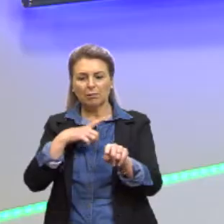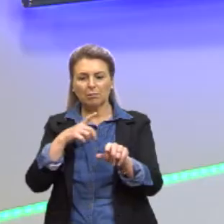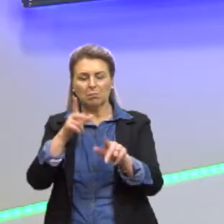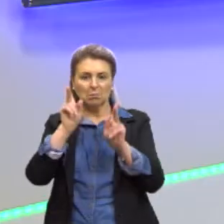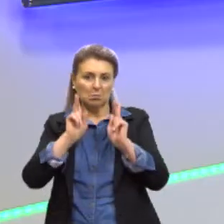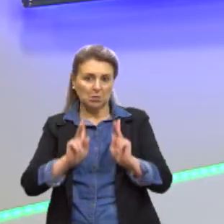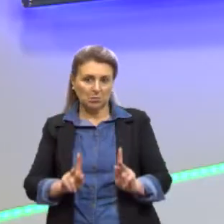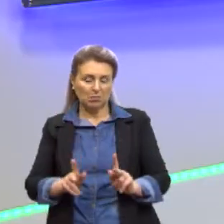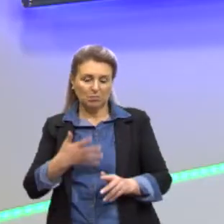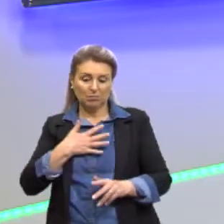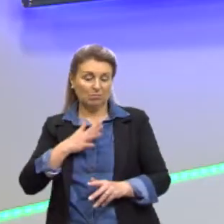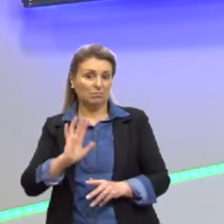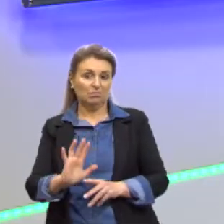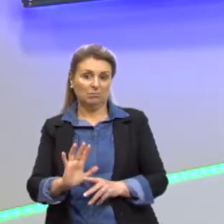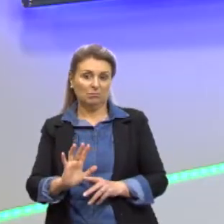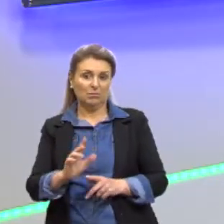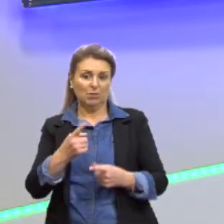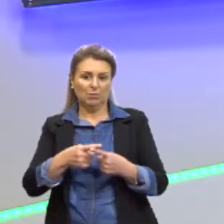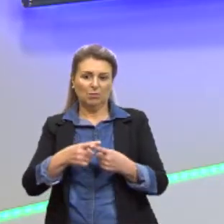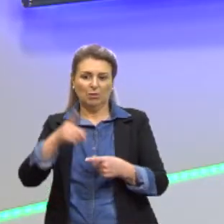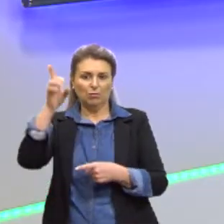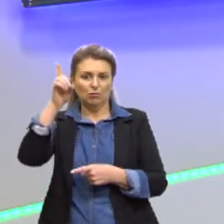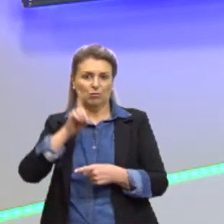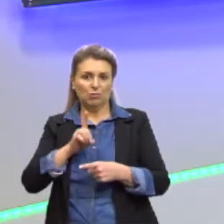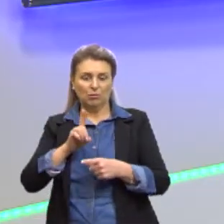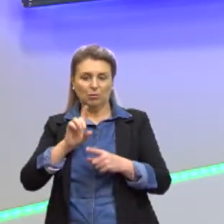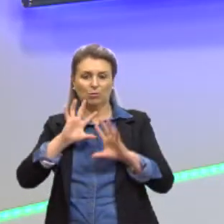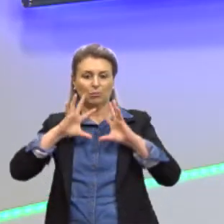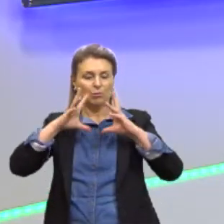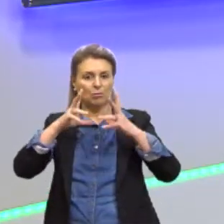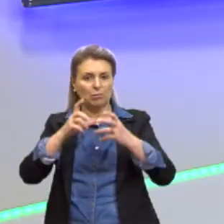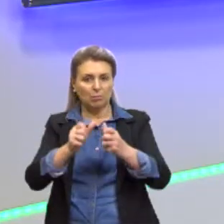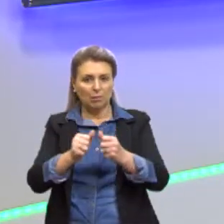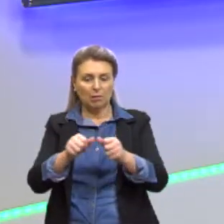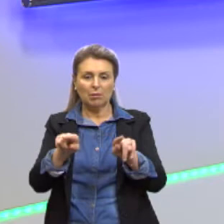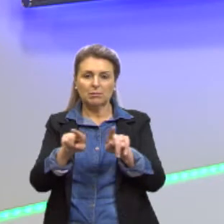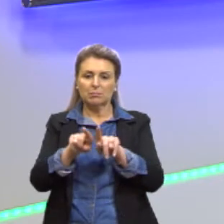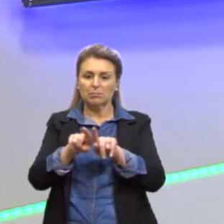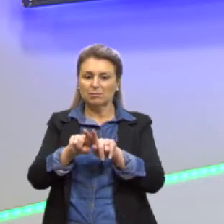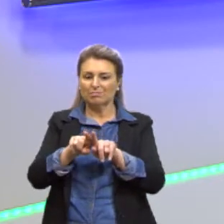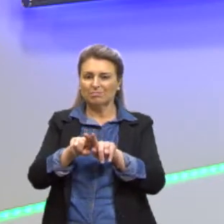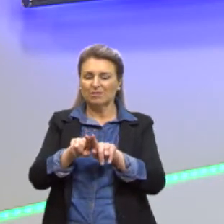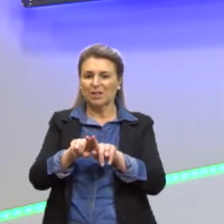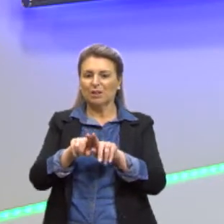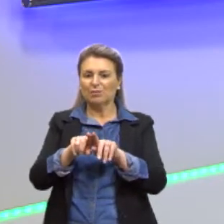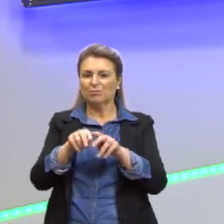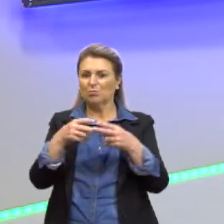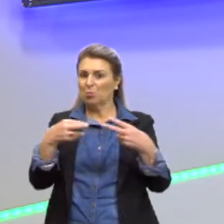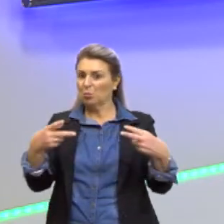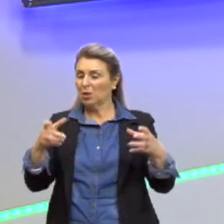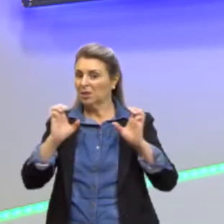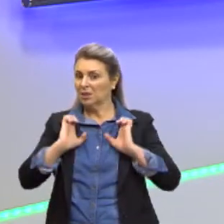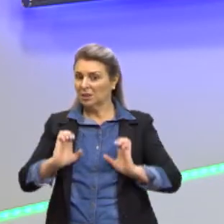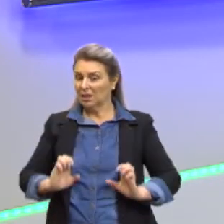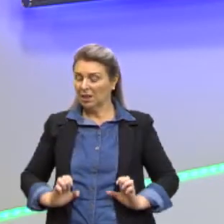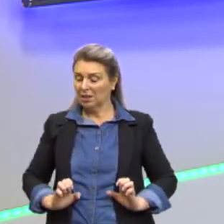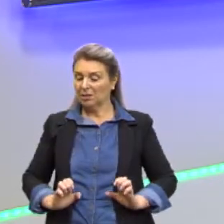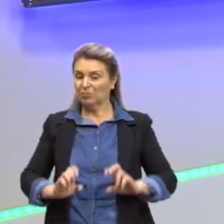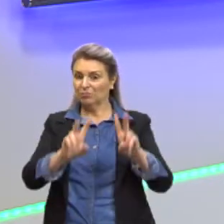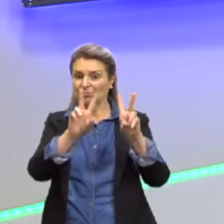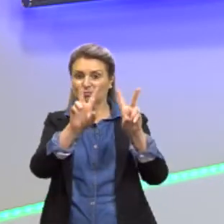vai contra os direitos dos animais, né? E uma série de questões éticas que envolvem esse assunto.